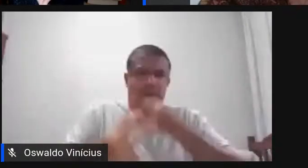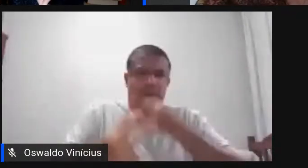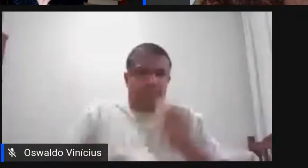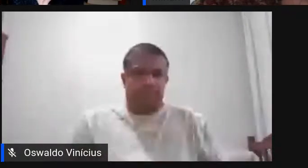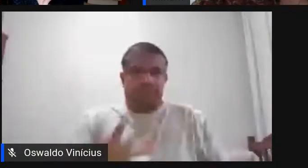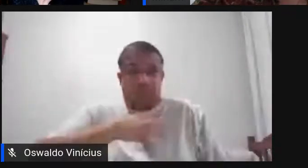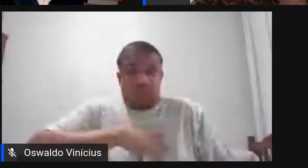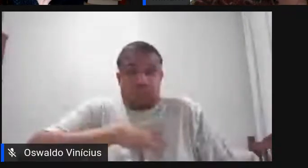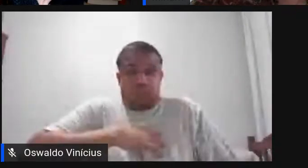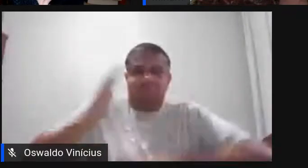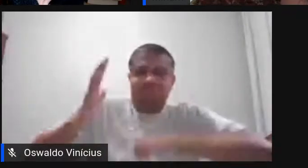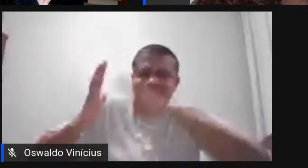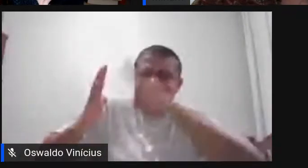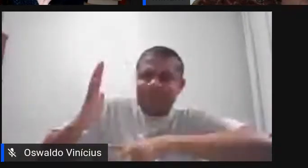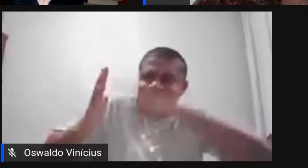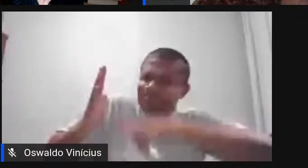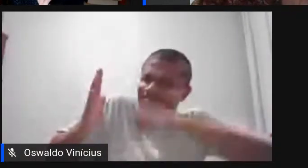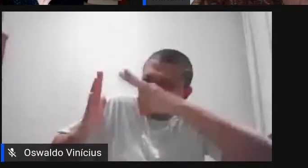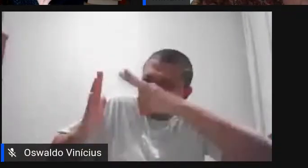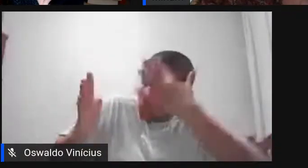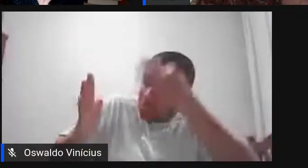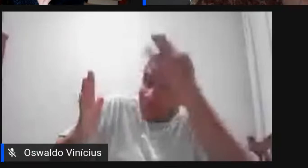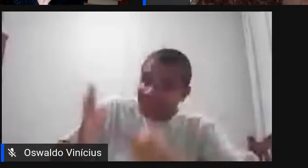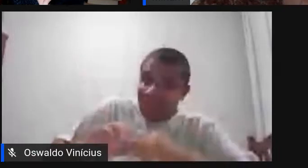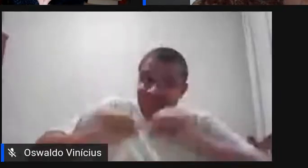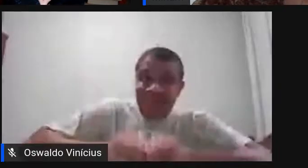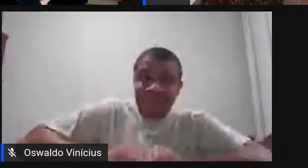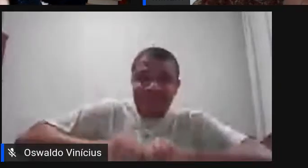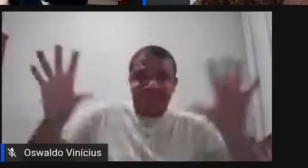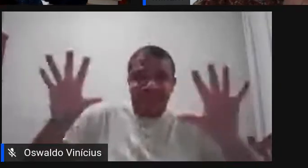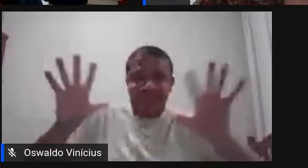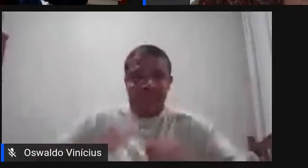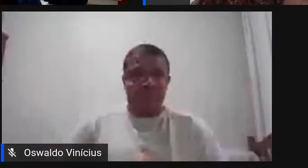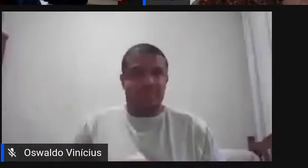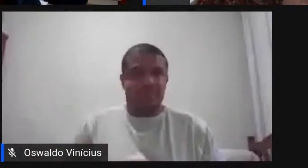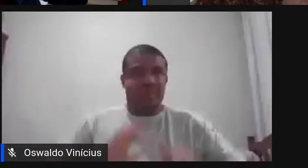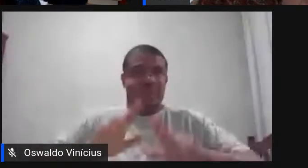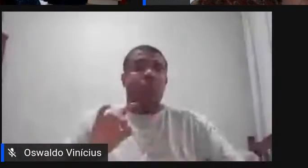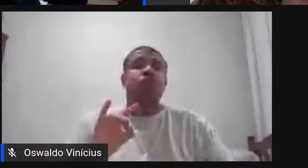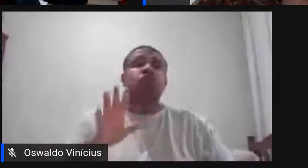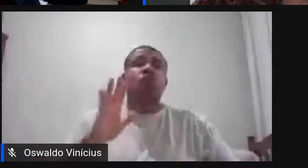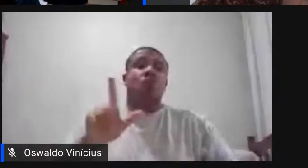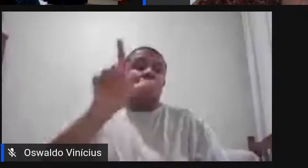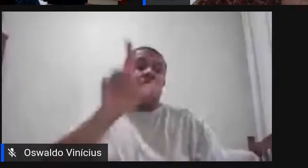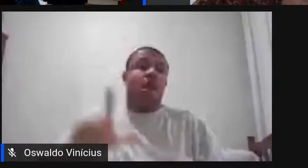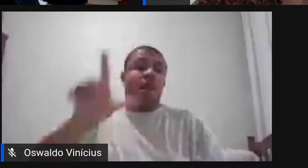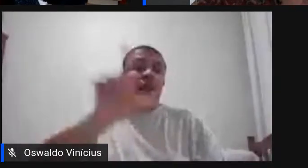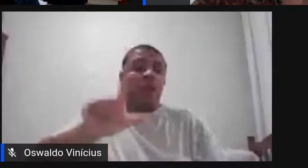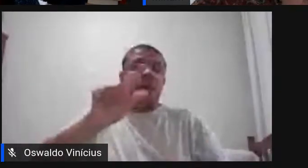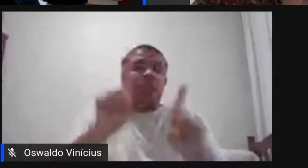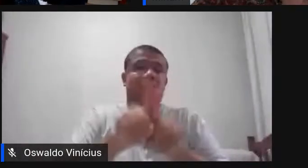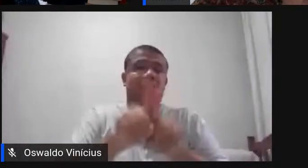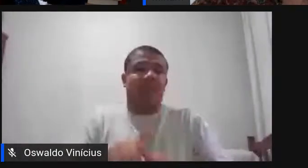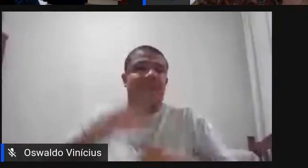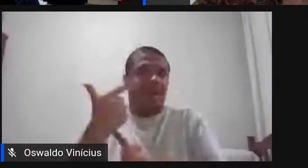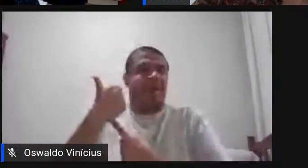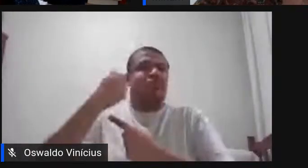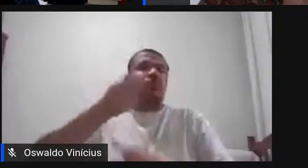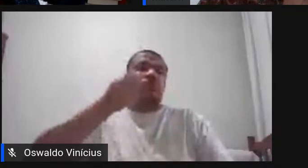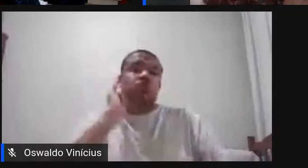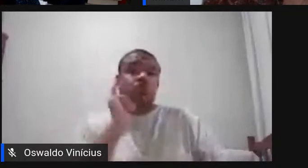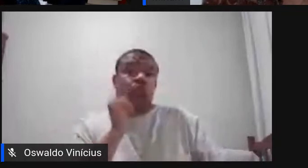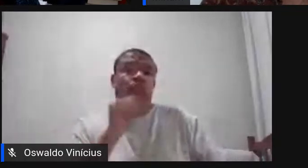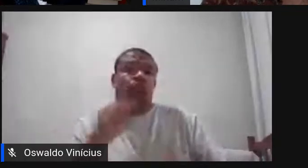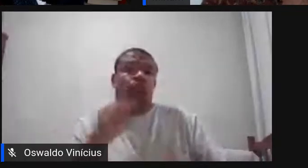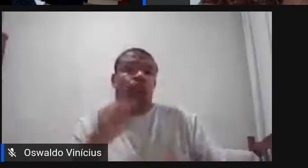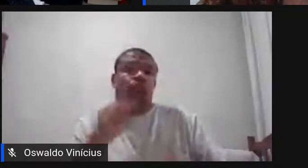aptos a compreender esses novos fenômenos que não são só literários mas também artísticos discursivos aí da nossa cultura